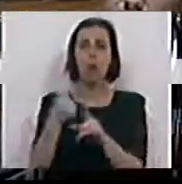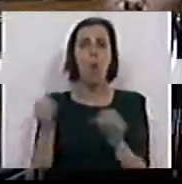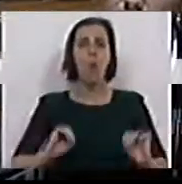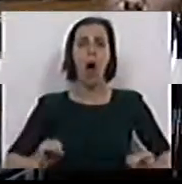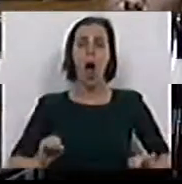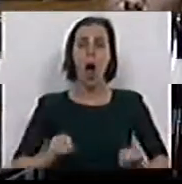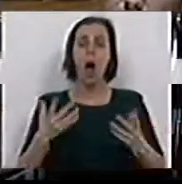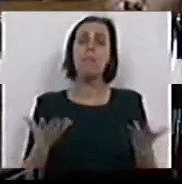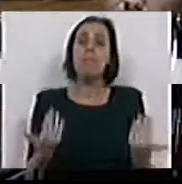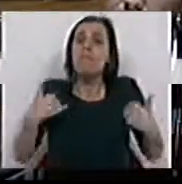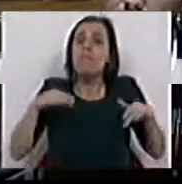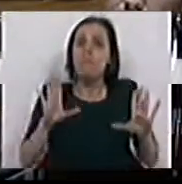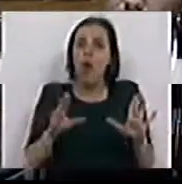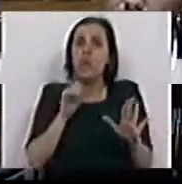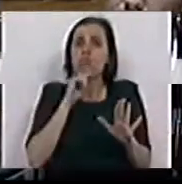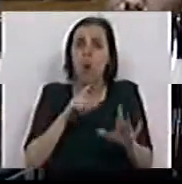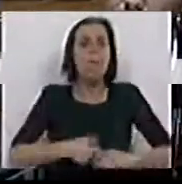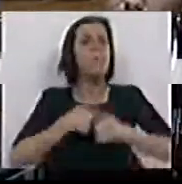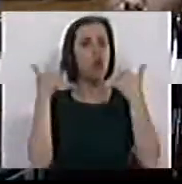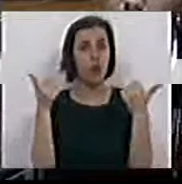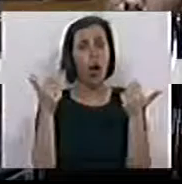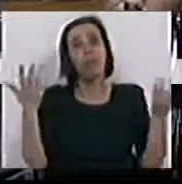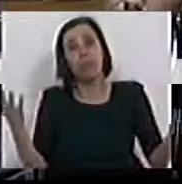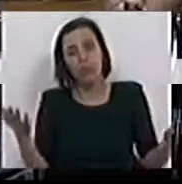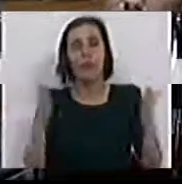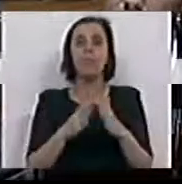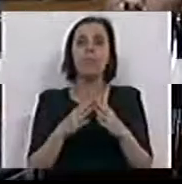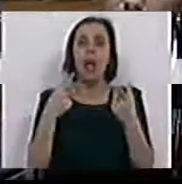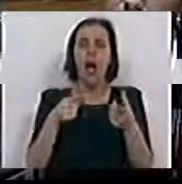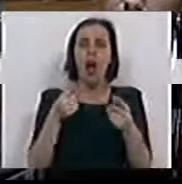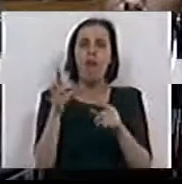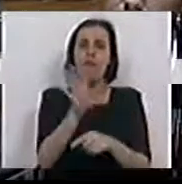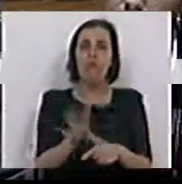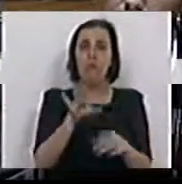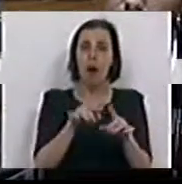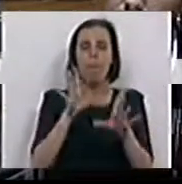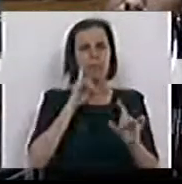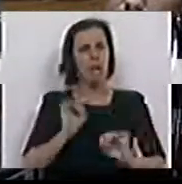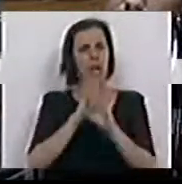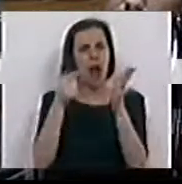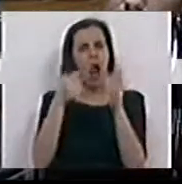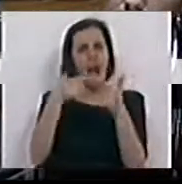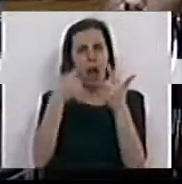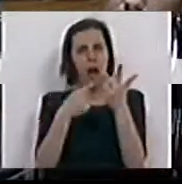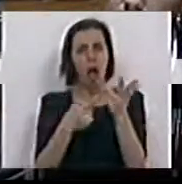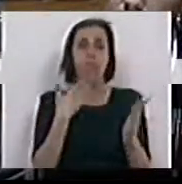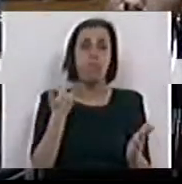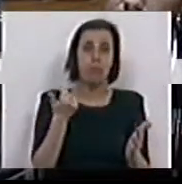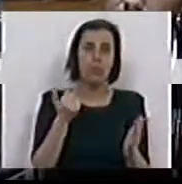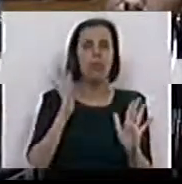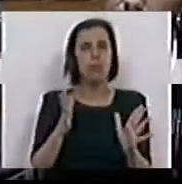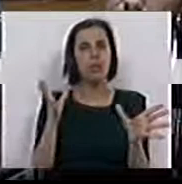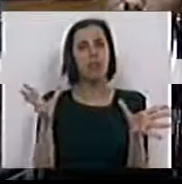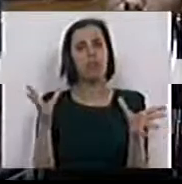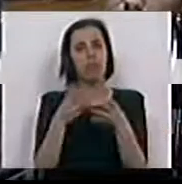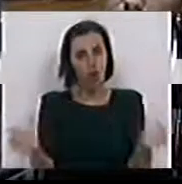consumidores, mas tem espaço para ser melhorada e, portanto, há formulações que devem ser clarificadas, há omissões que devem